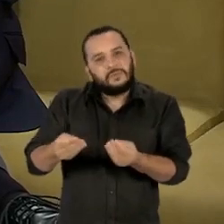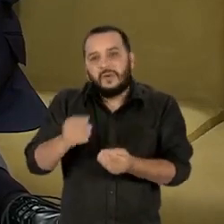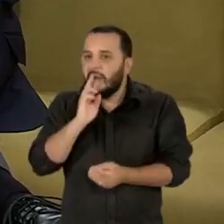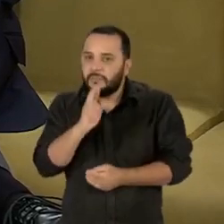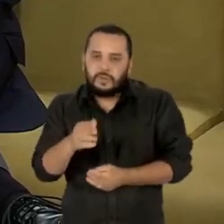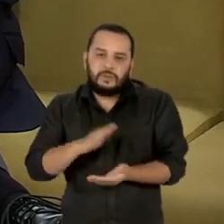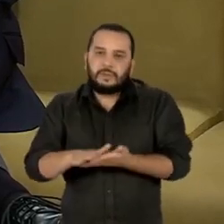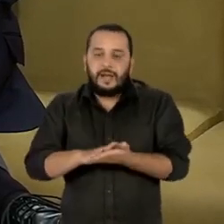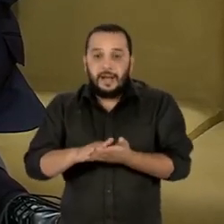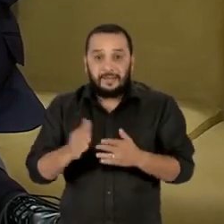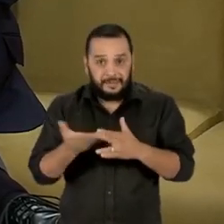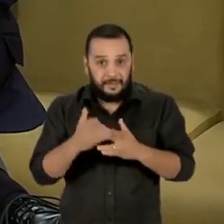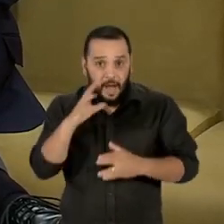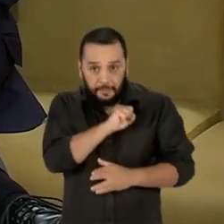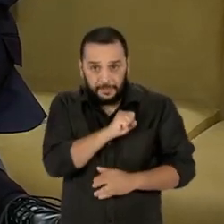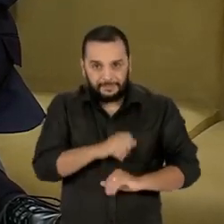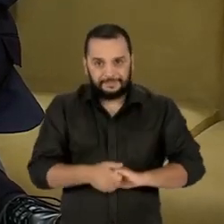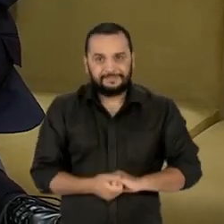rapidíssimo intervalo e volta já.